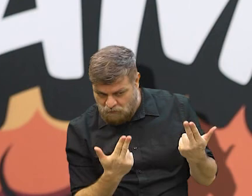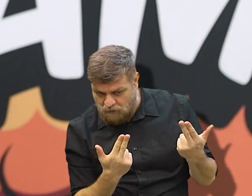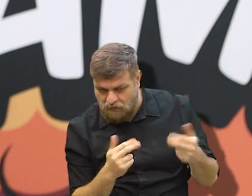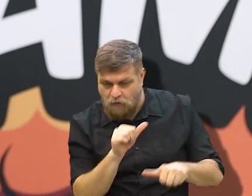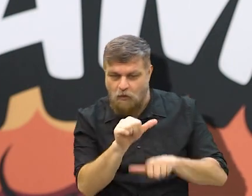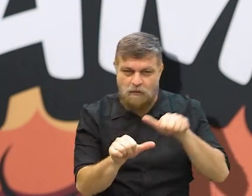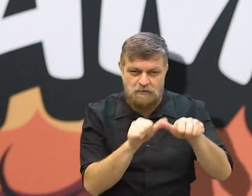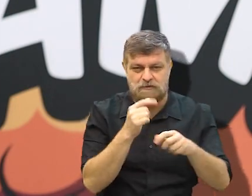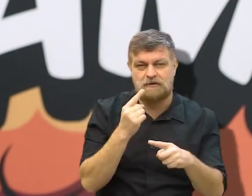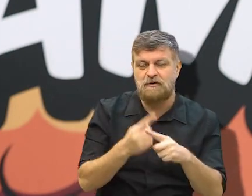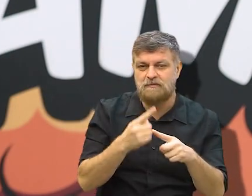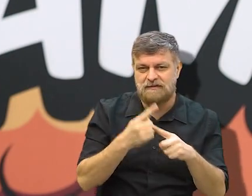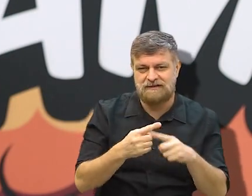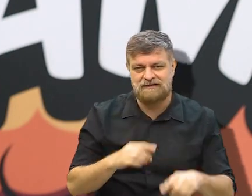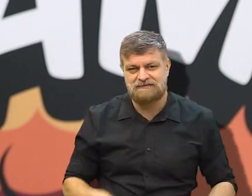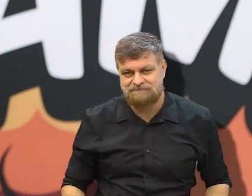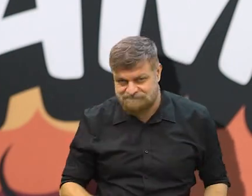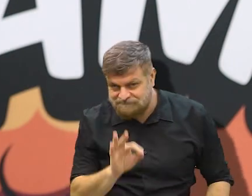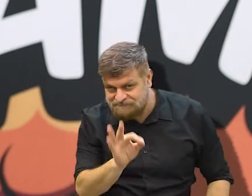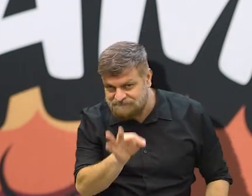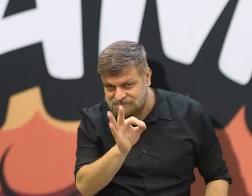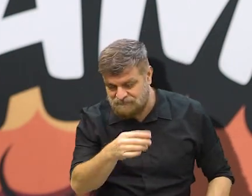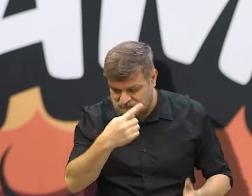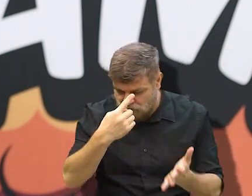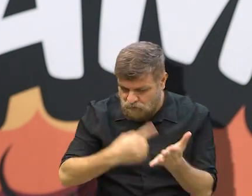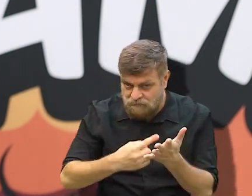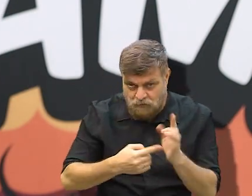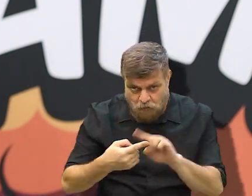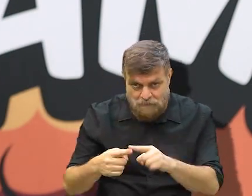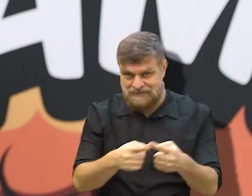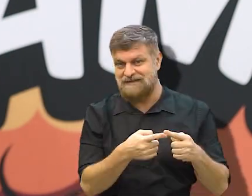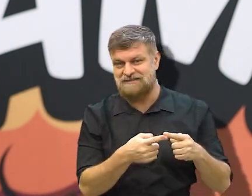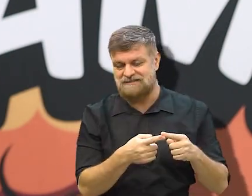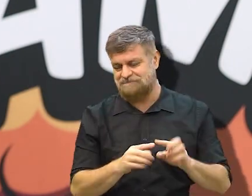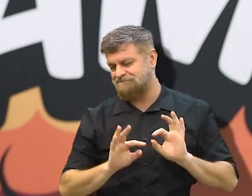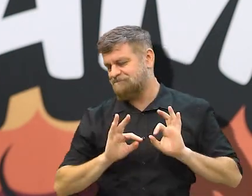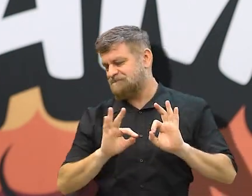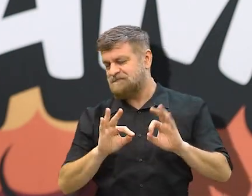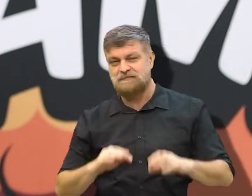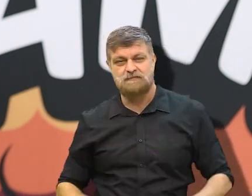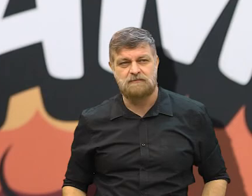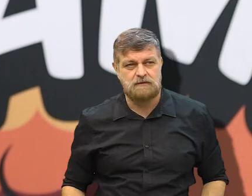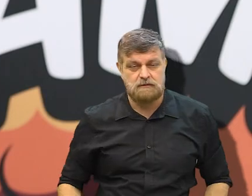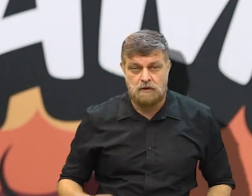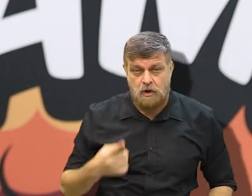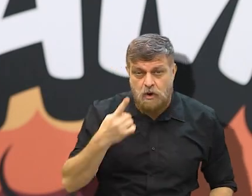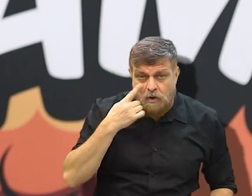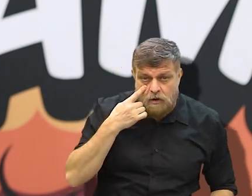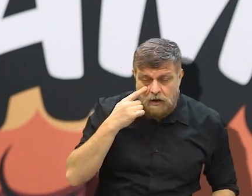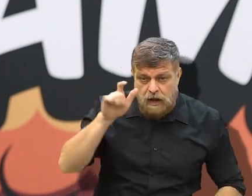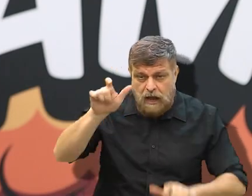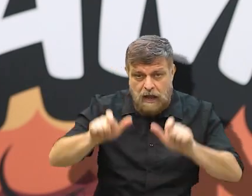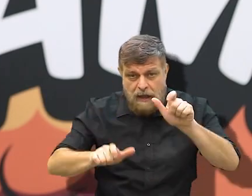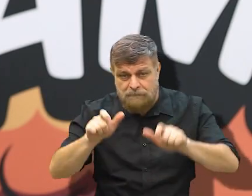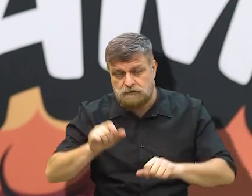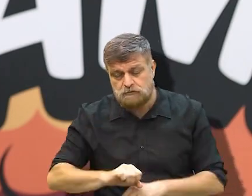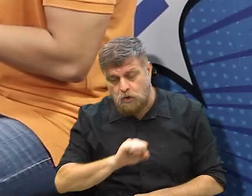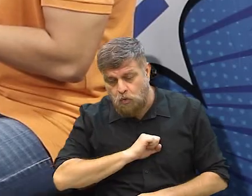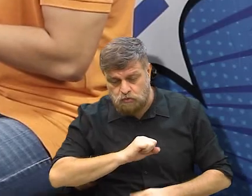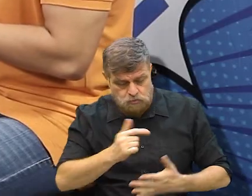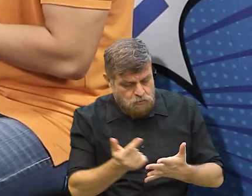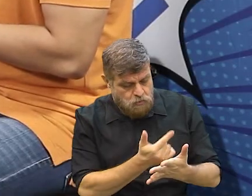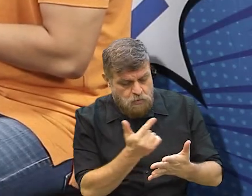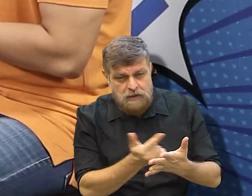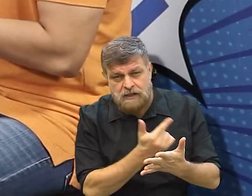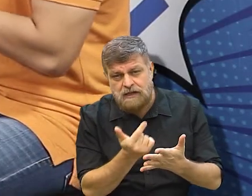o mesmo nome, se mudou e o porquê mudou. Tá bom, combinadíssimo. Tá certo. Olha só, o pessoal de casa